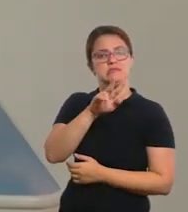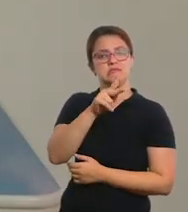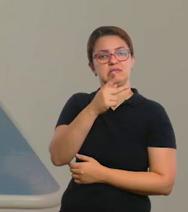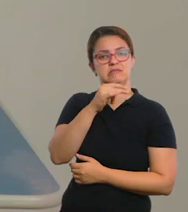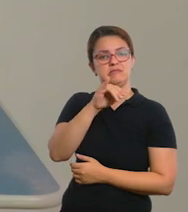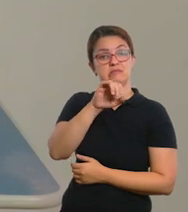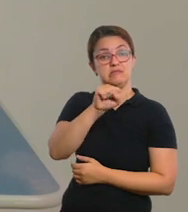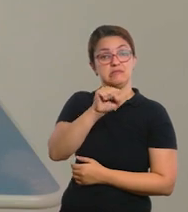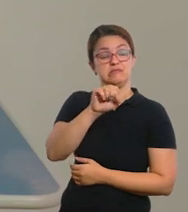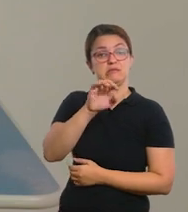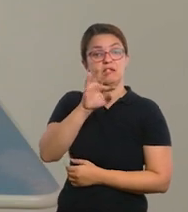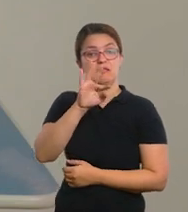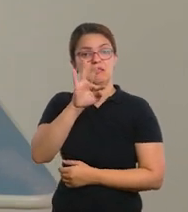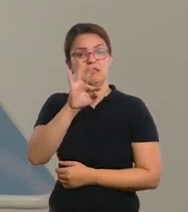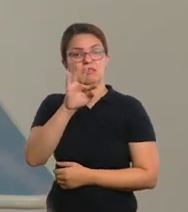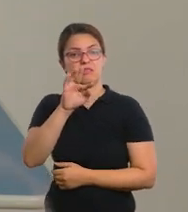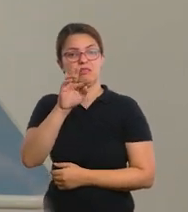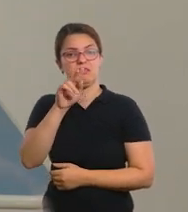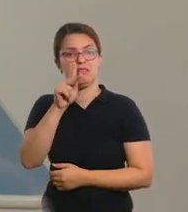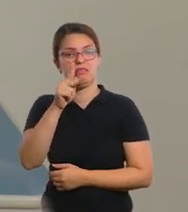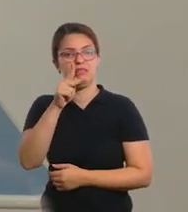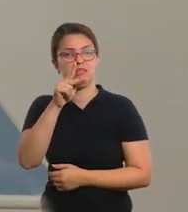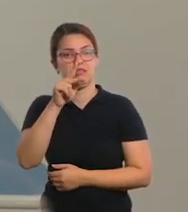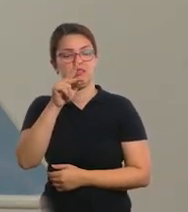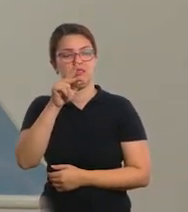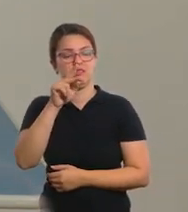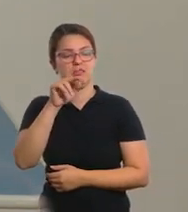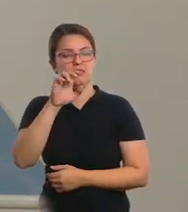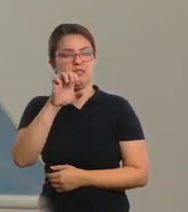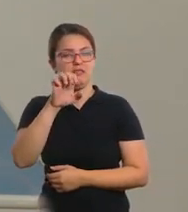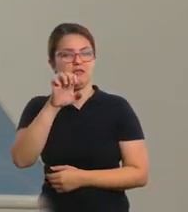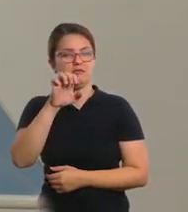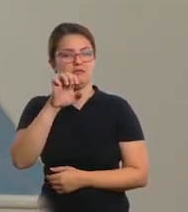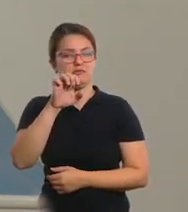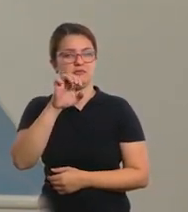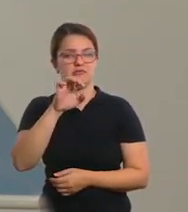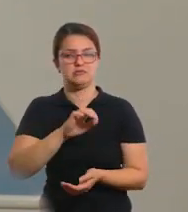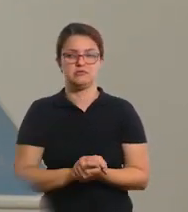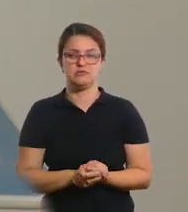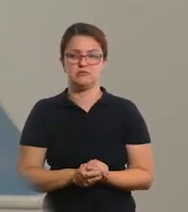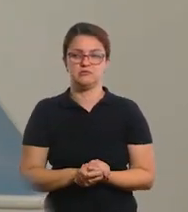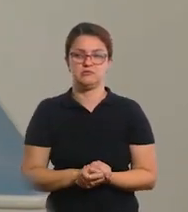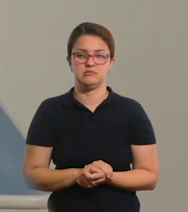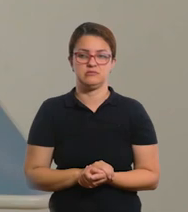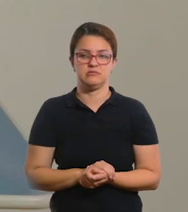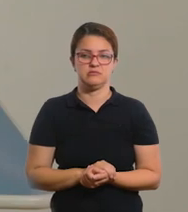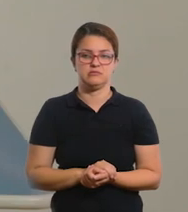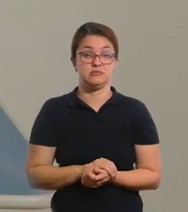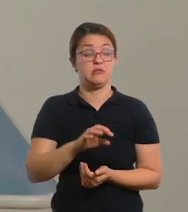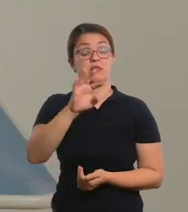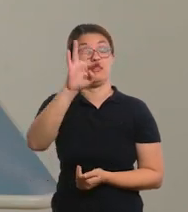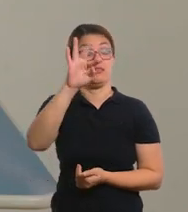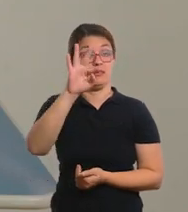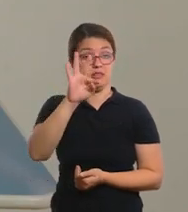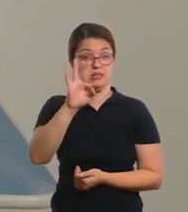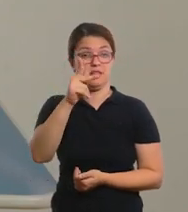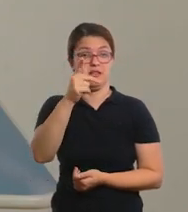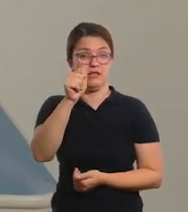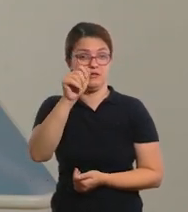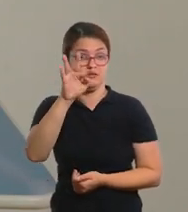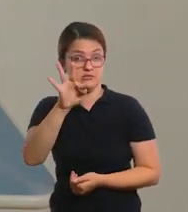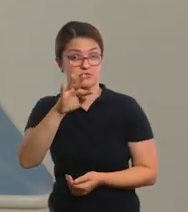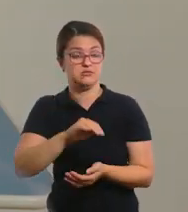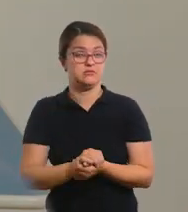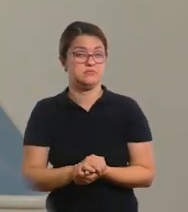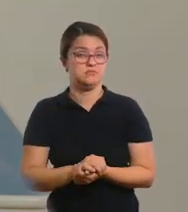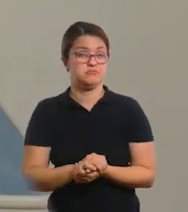este, esta ou isto. E nós usamos para objetos que estejam próximos de nós. E that quer dizer aquele, aquela